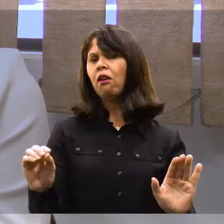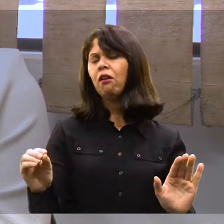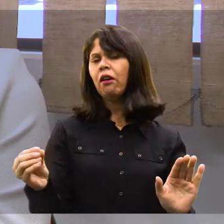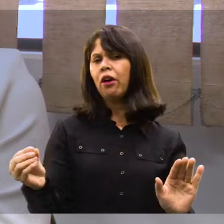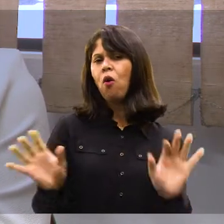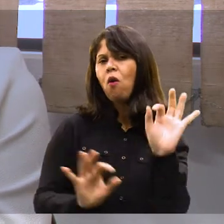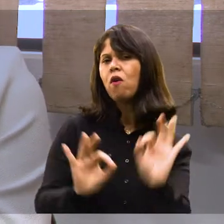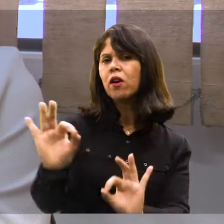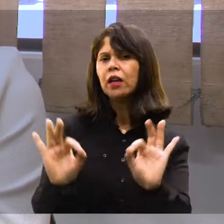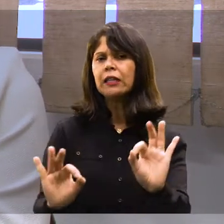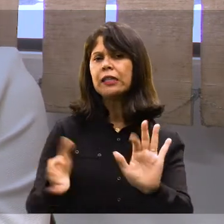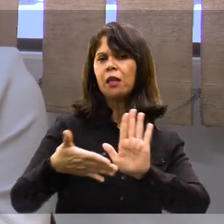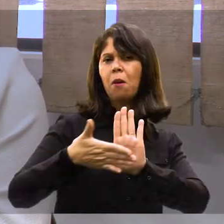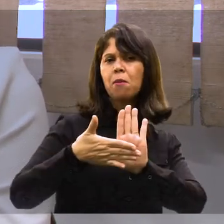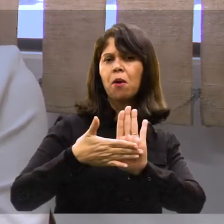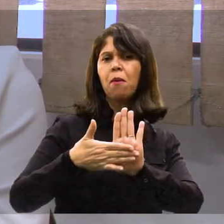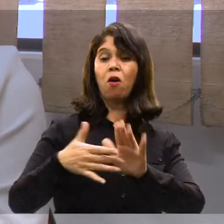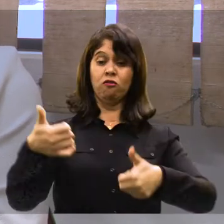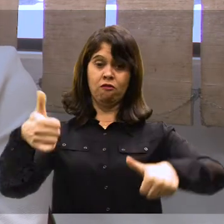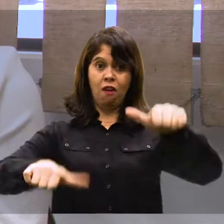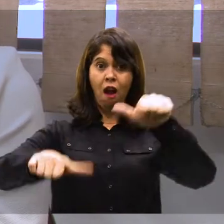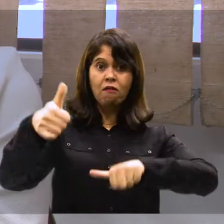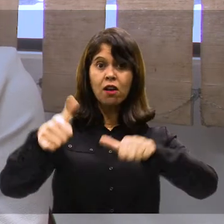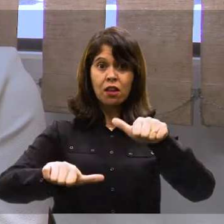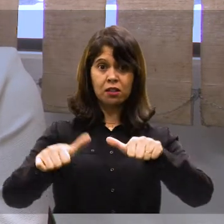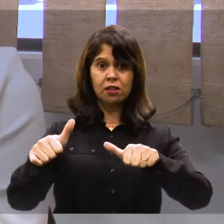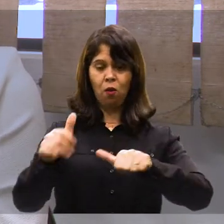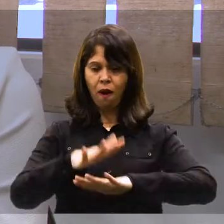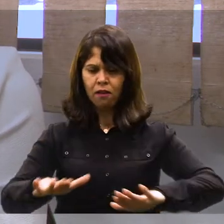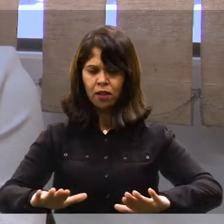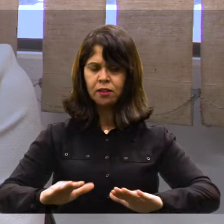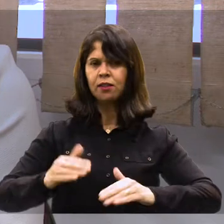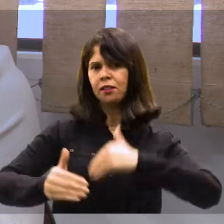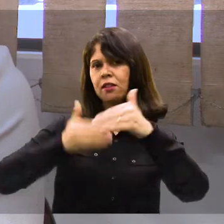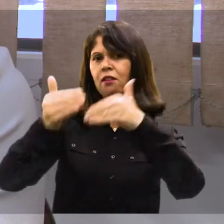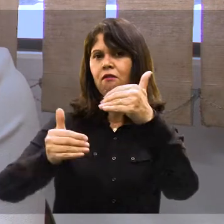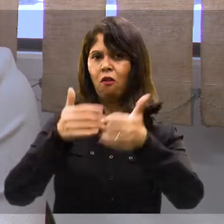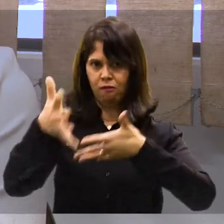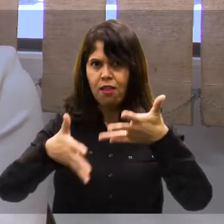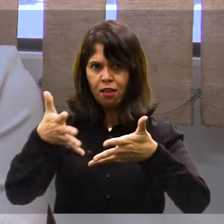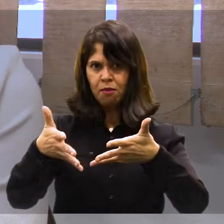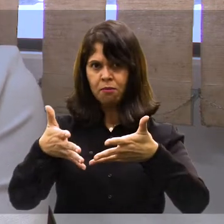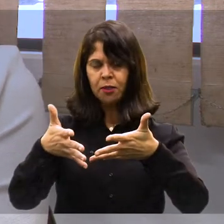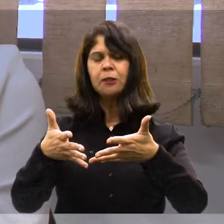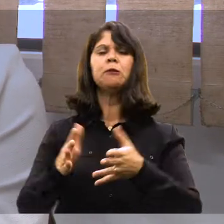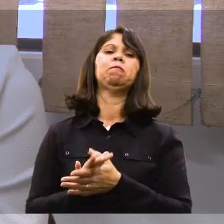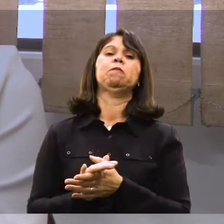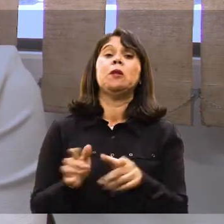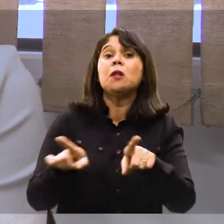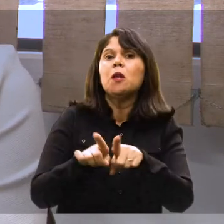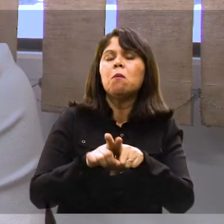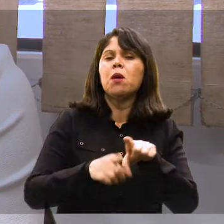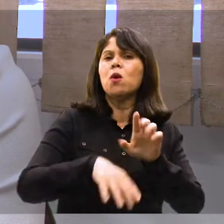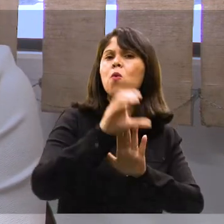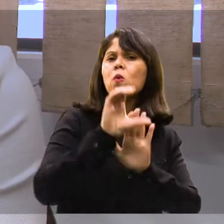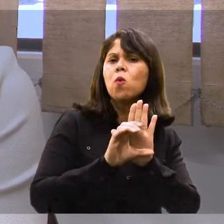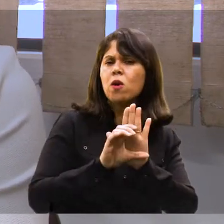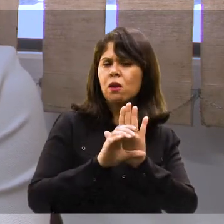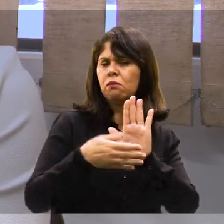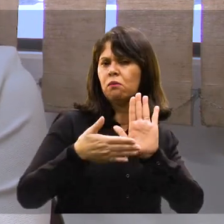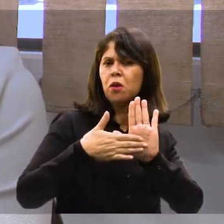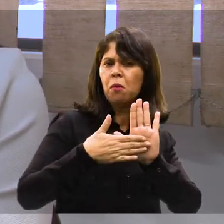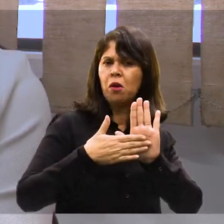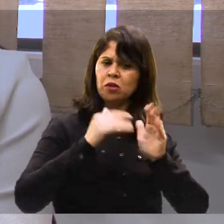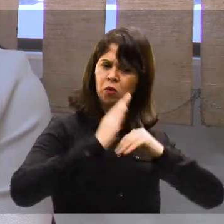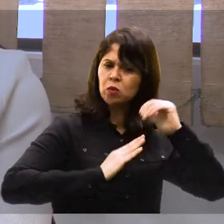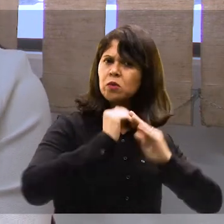tem organizado propostas de avaliação desse desempenho das crianças em libras, como que esses currículos estão sendo